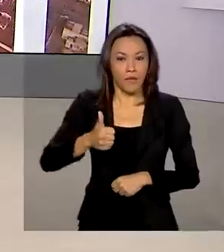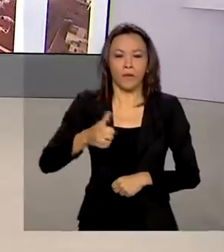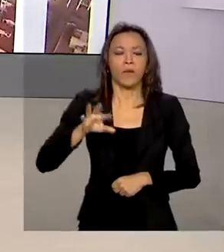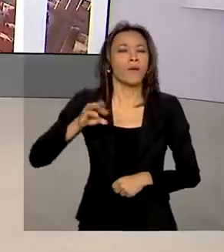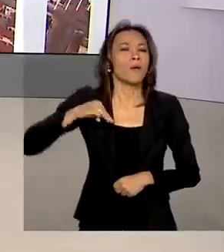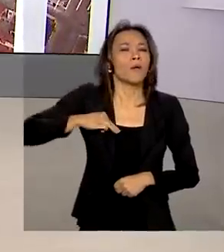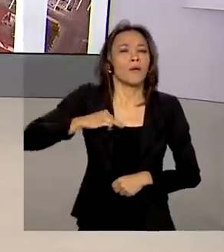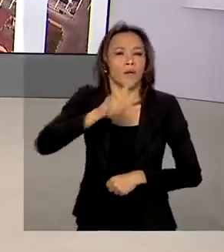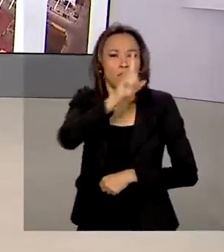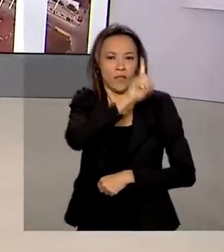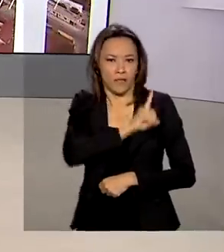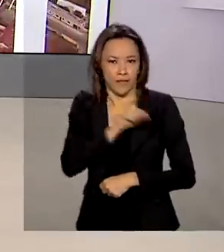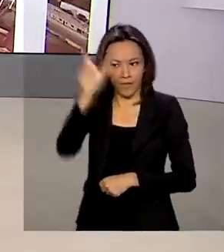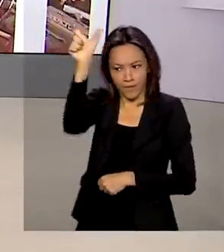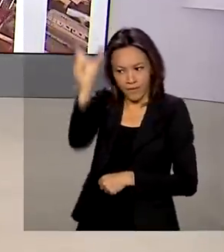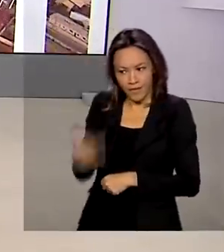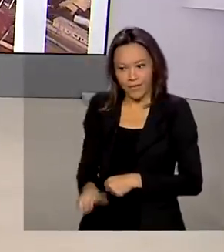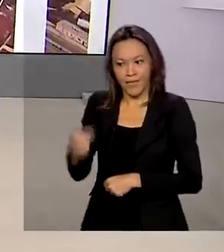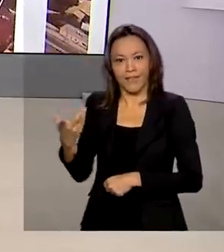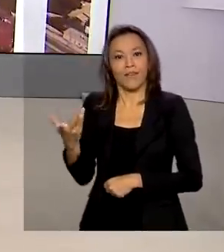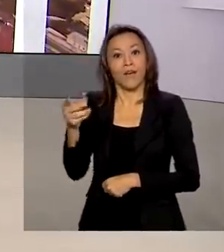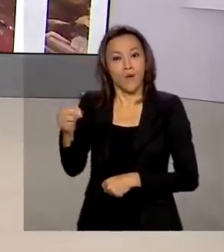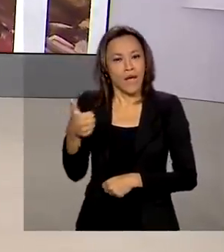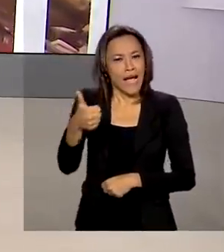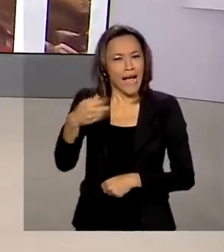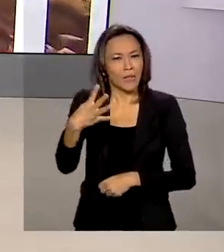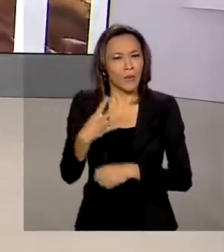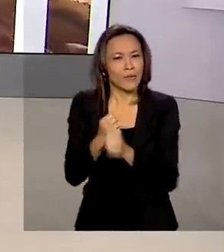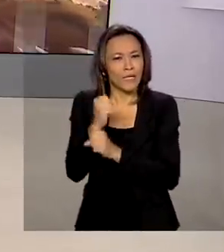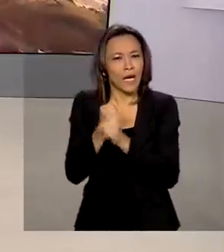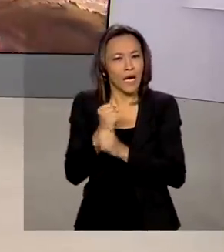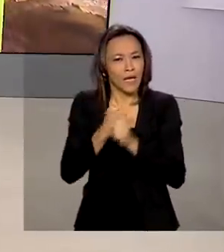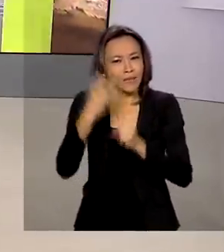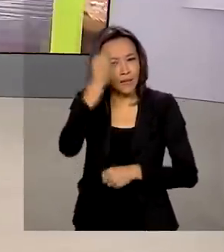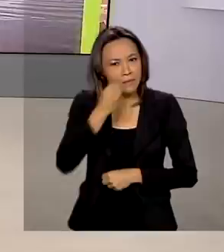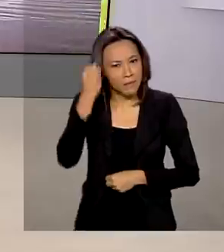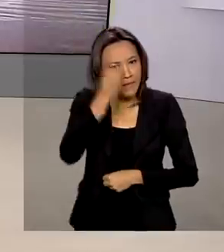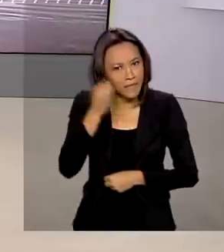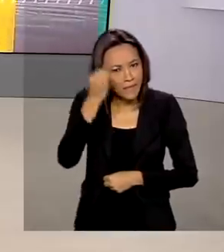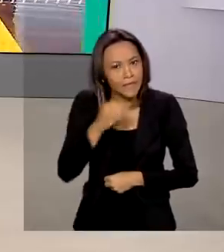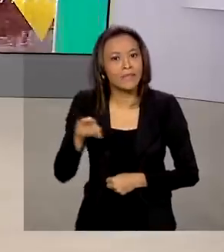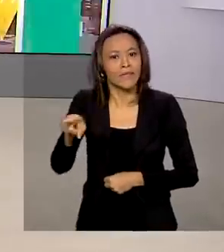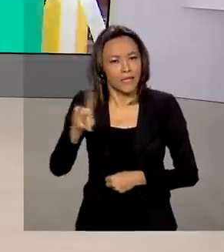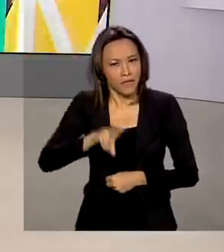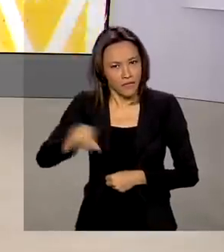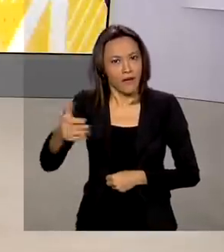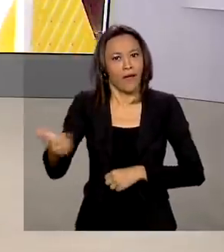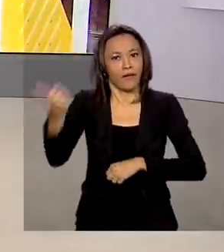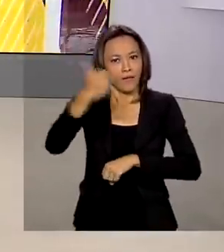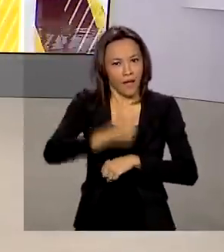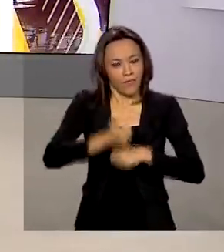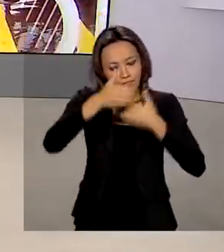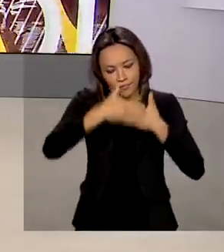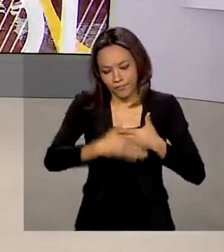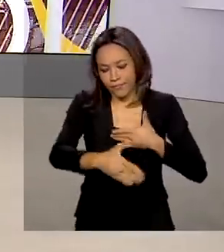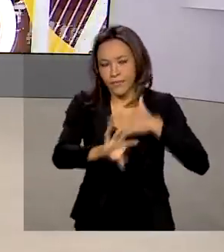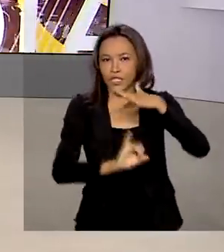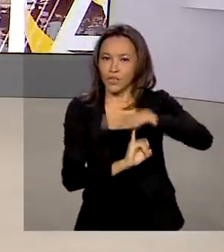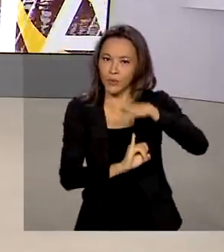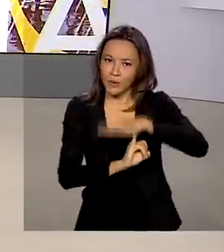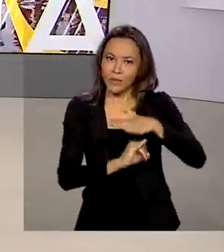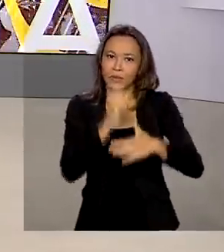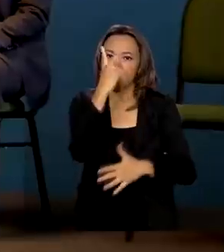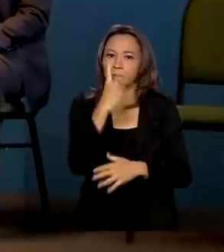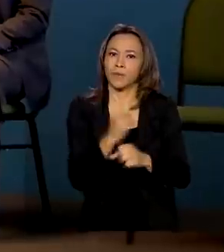Macedo Alves Pereira atua há 14 anos da Defensoria Pública da União e vai comandar a instituição pelos próximos dois anos.